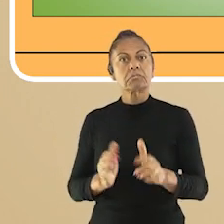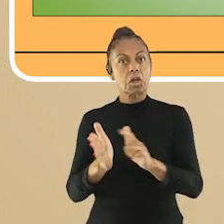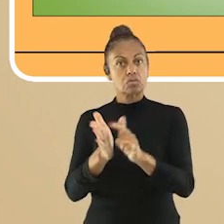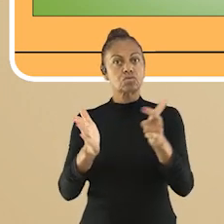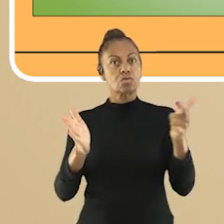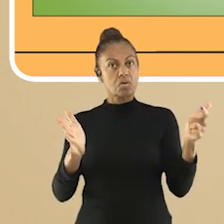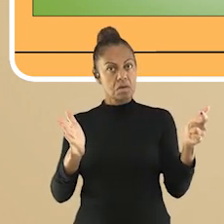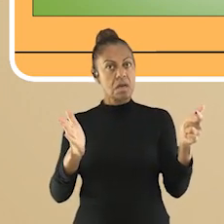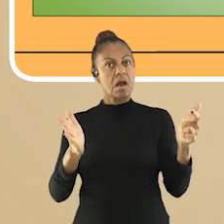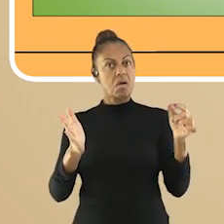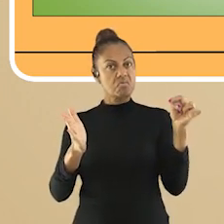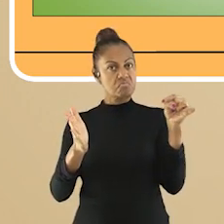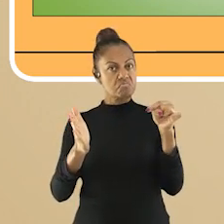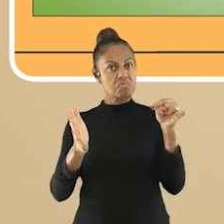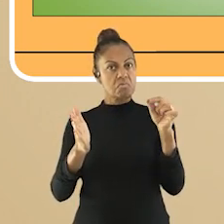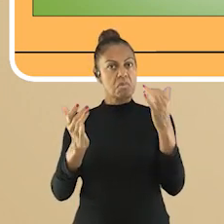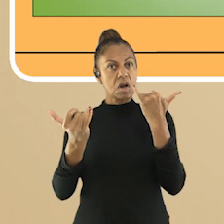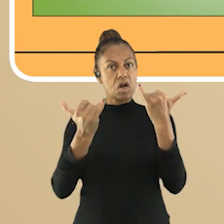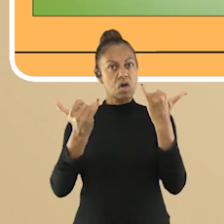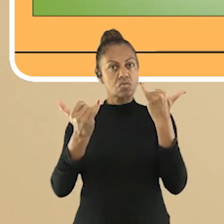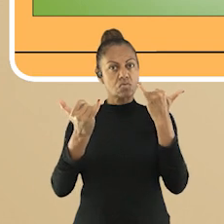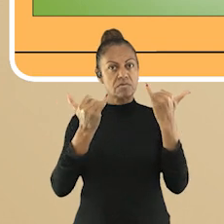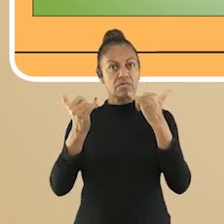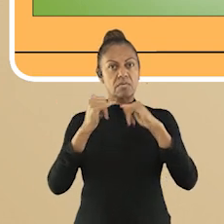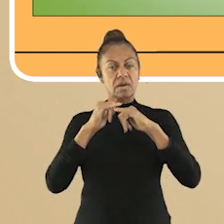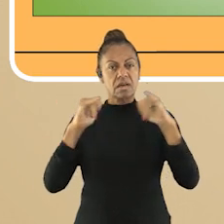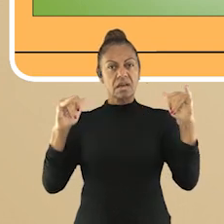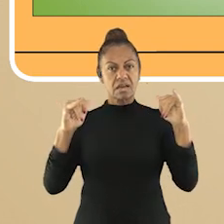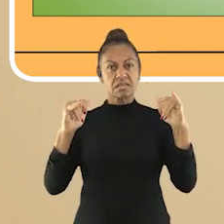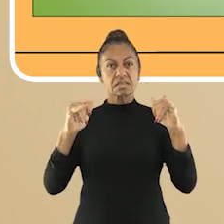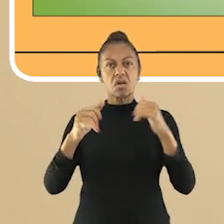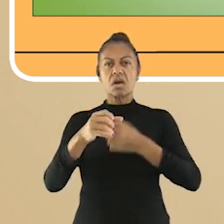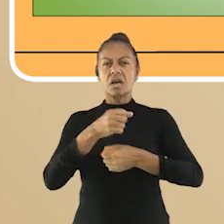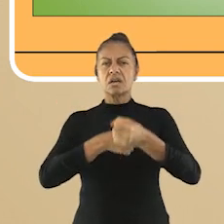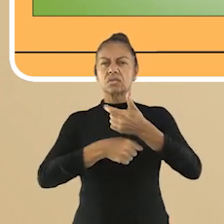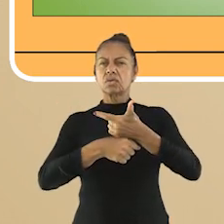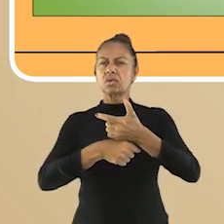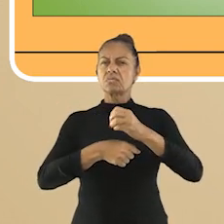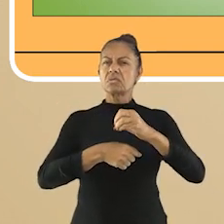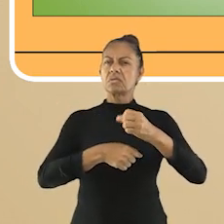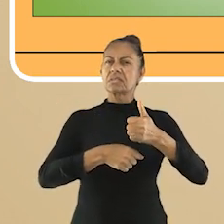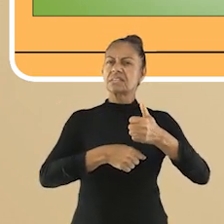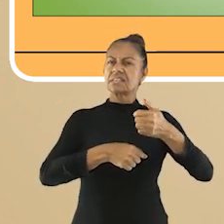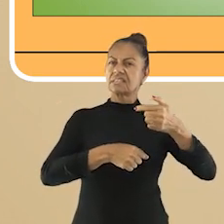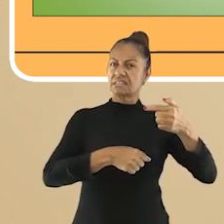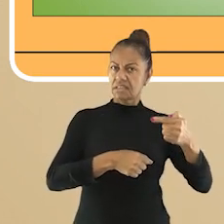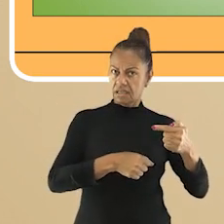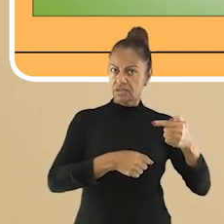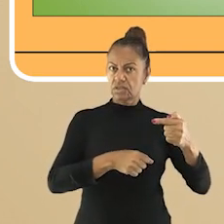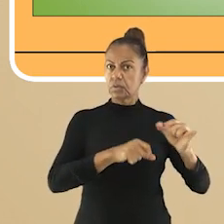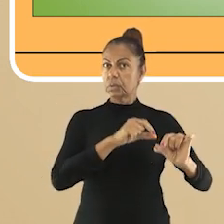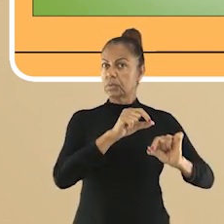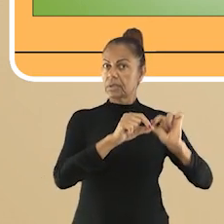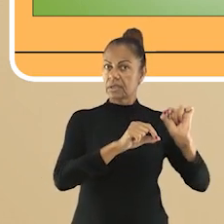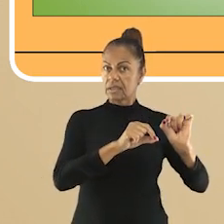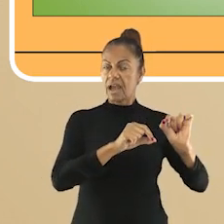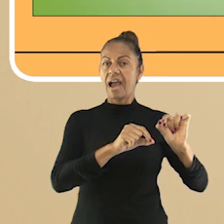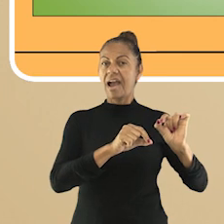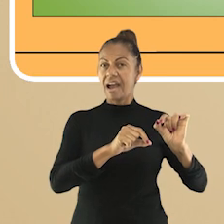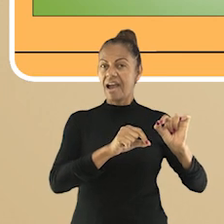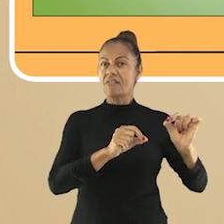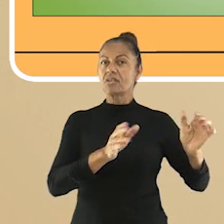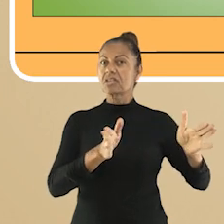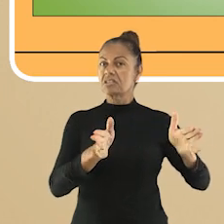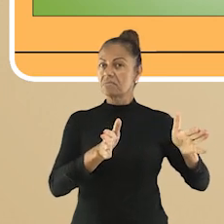alimentares, trazemos uma reportagem sobre o tema, tá? É uma reportagem do jornal da USP do ano de 2017, que é muito interessante.